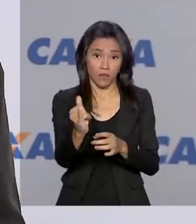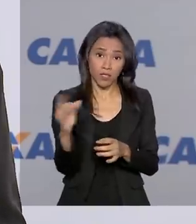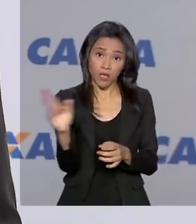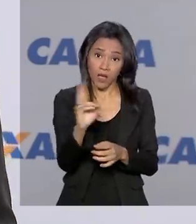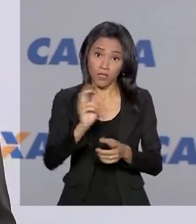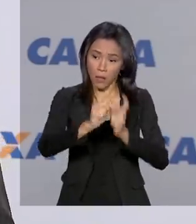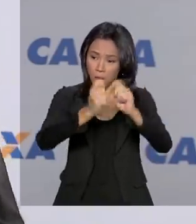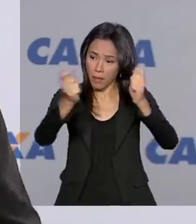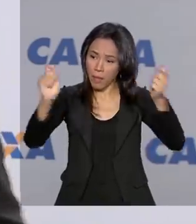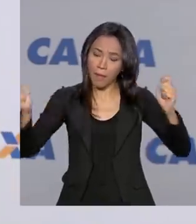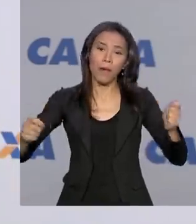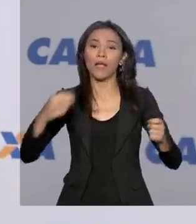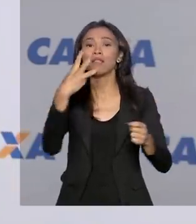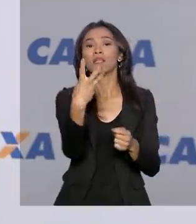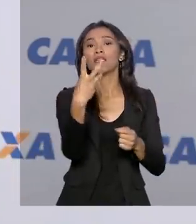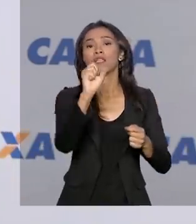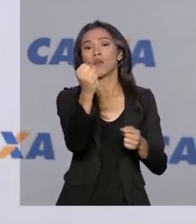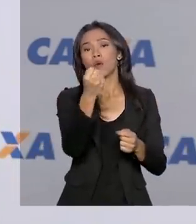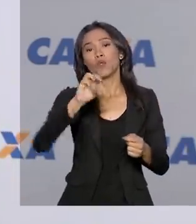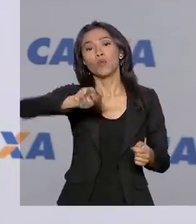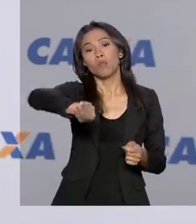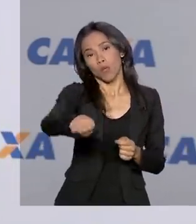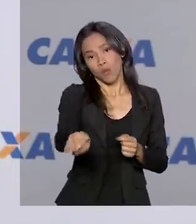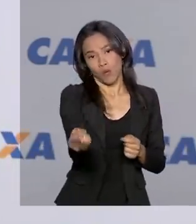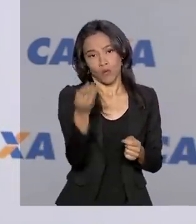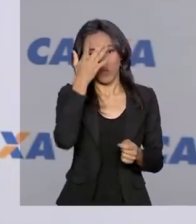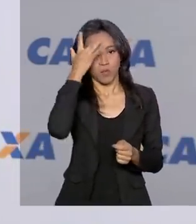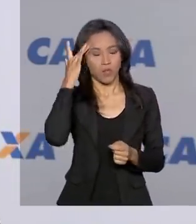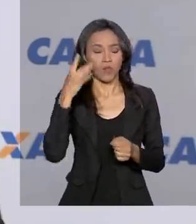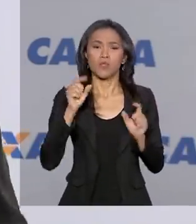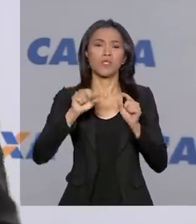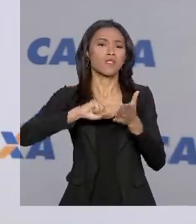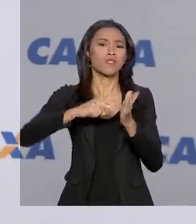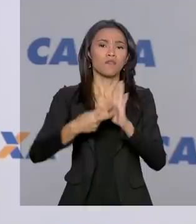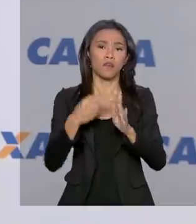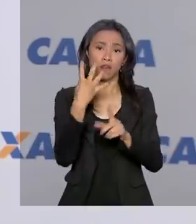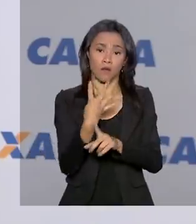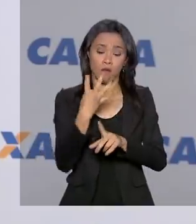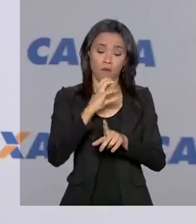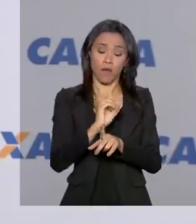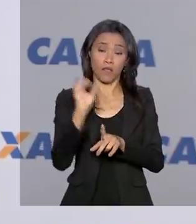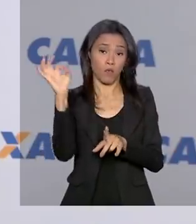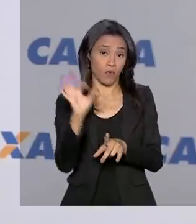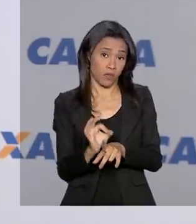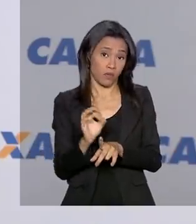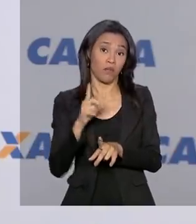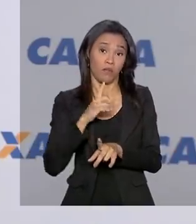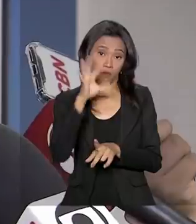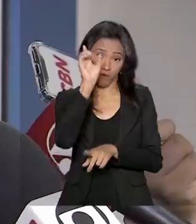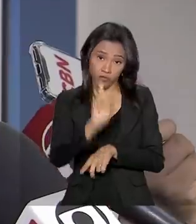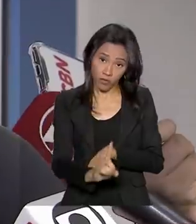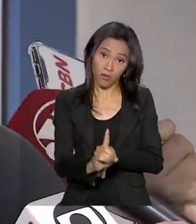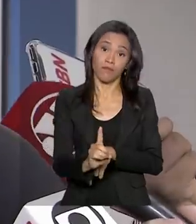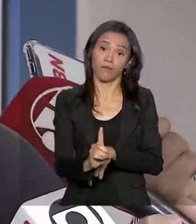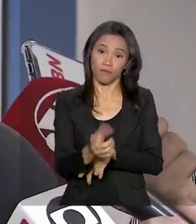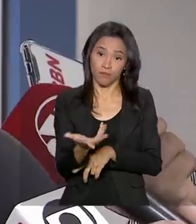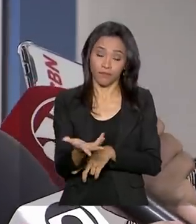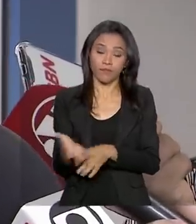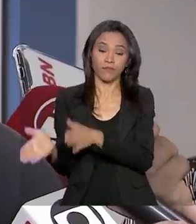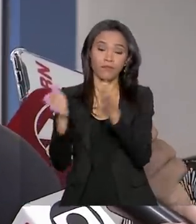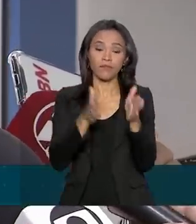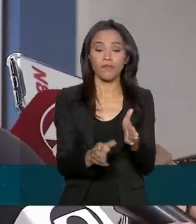38 milhões de pessoas, cerca de 40% dos trabalhadores que têm direito ao benefício. Nós ficamos